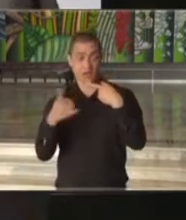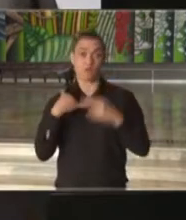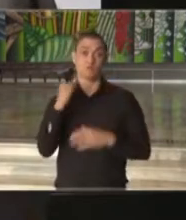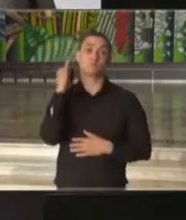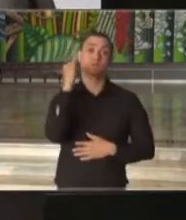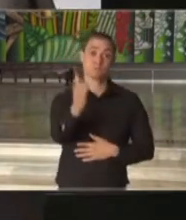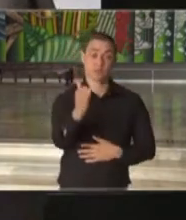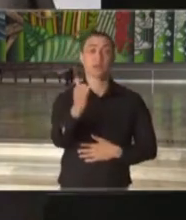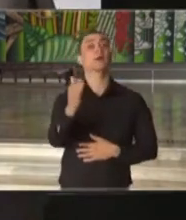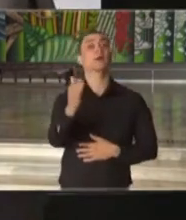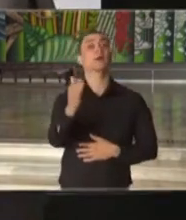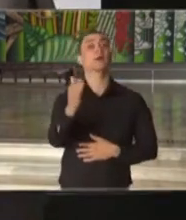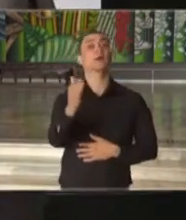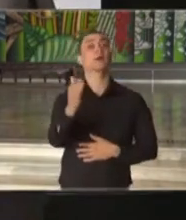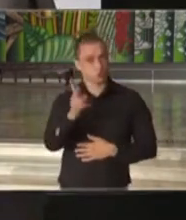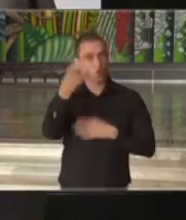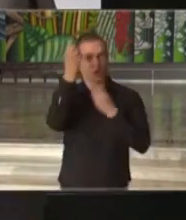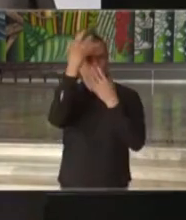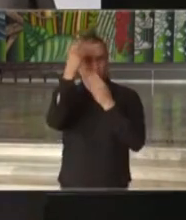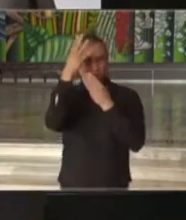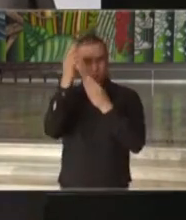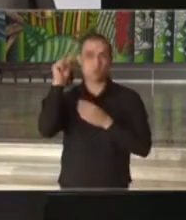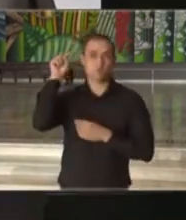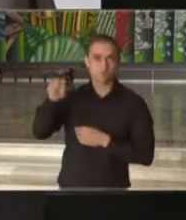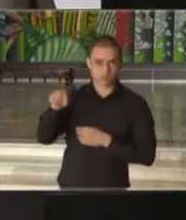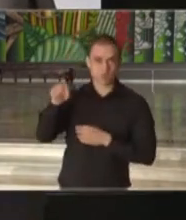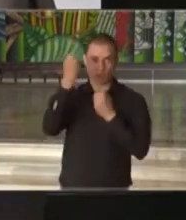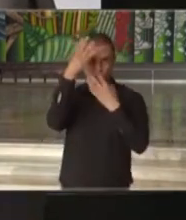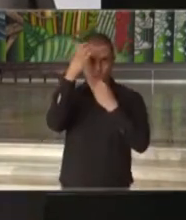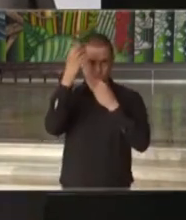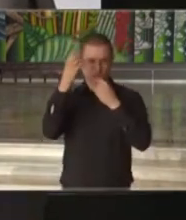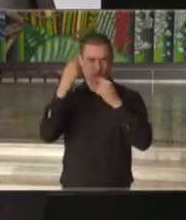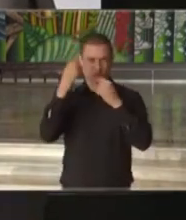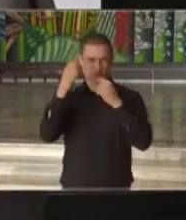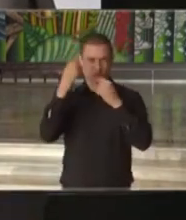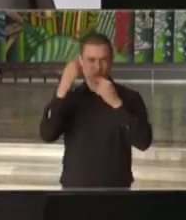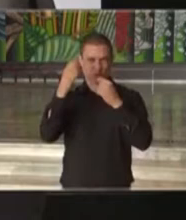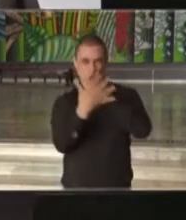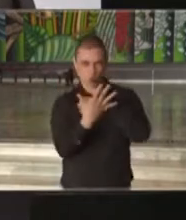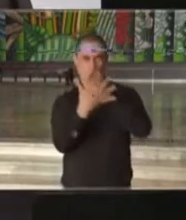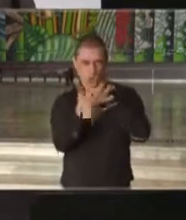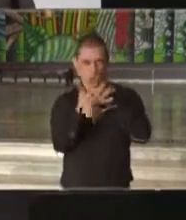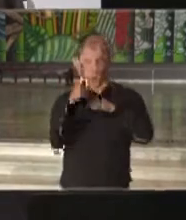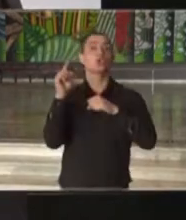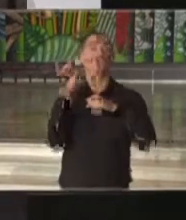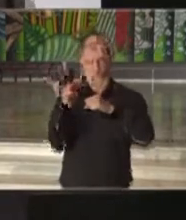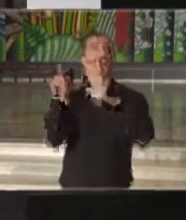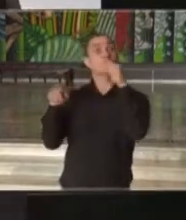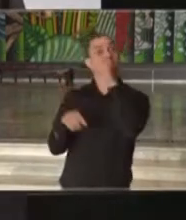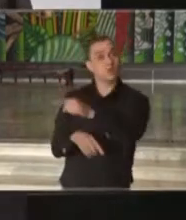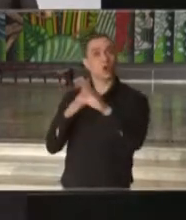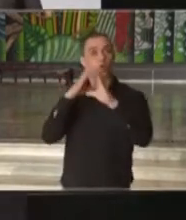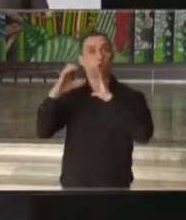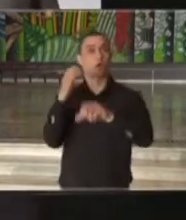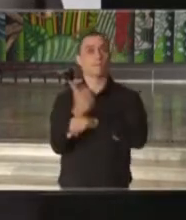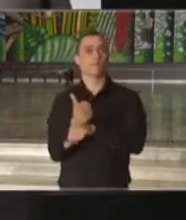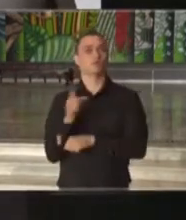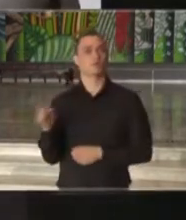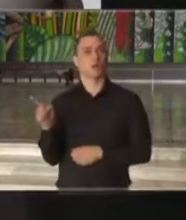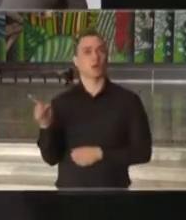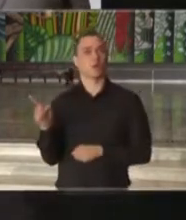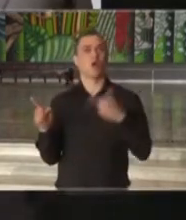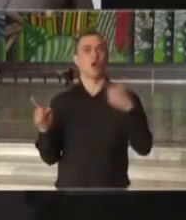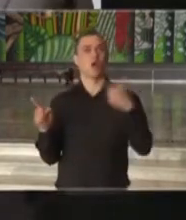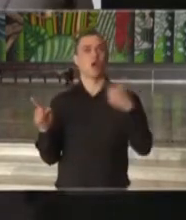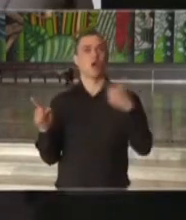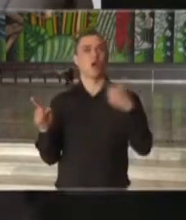acompanhem as informações sobre a crise do coronavírus através de meios de imprensa. Não deem atenção